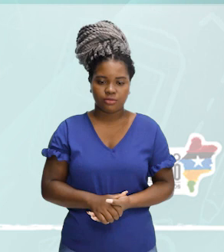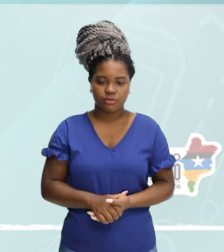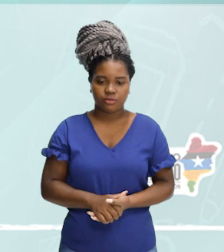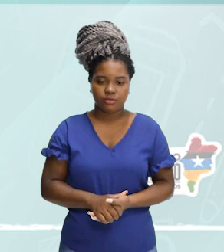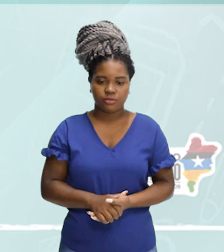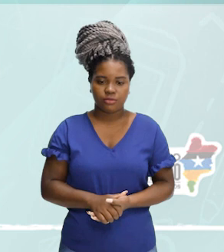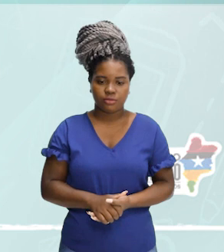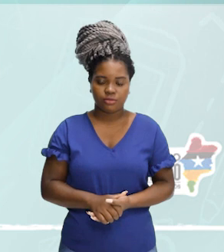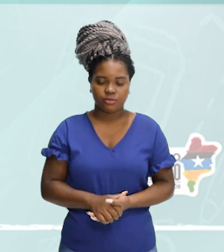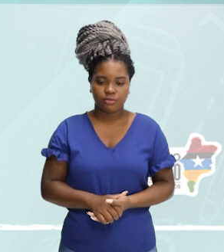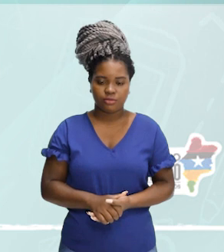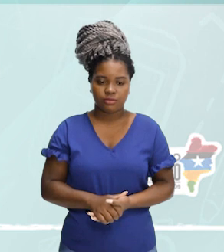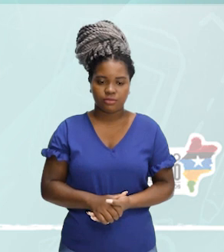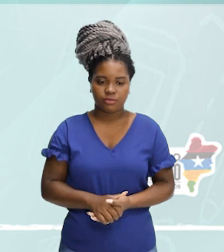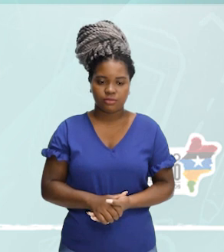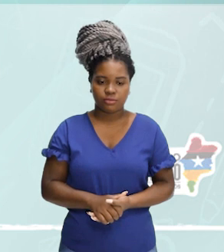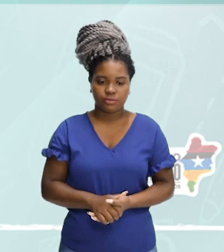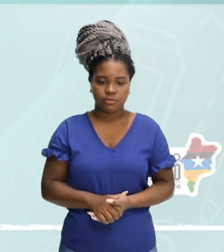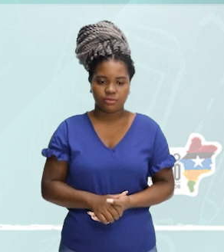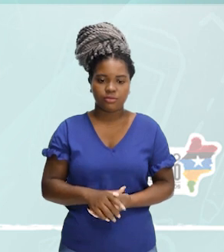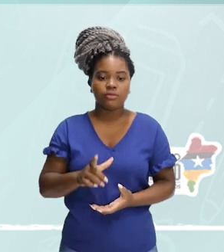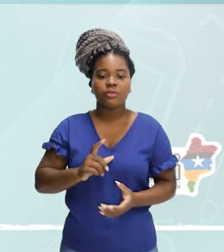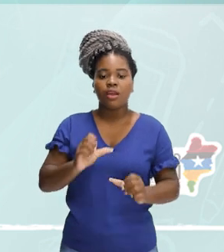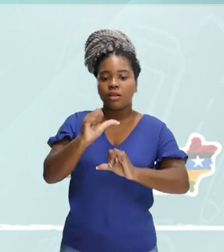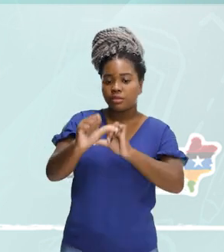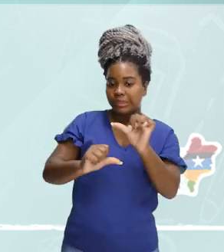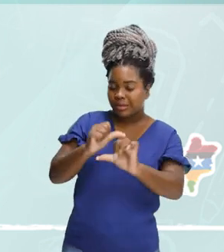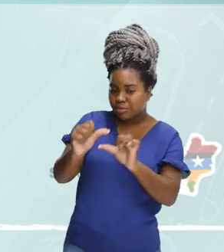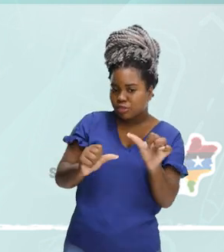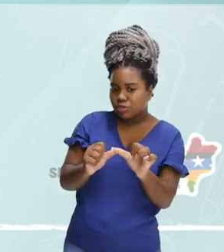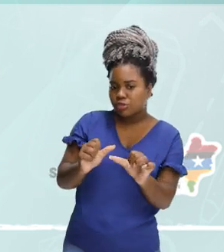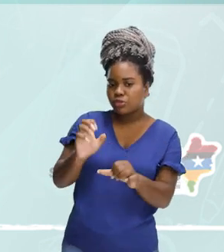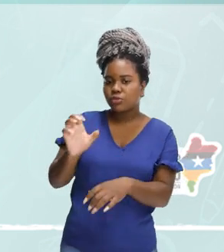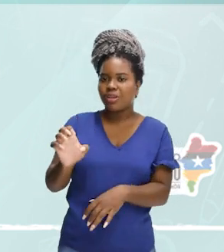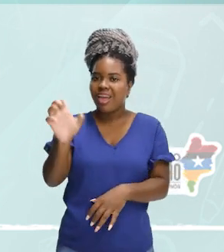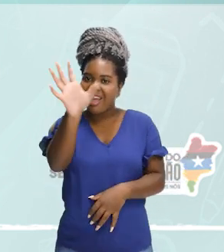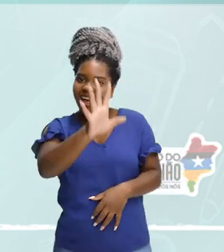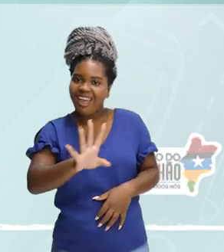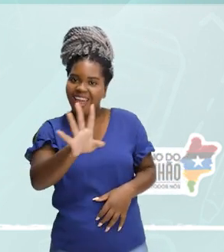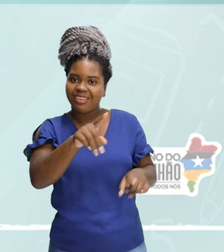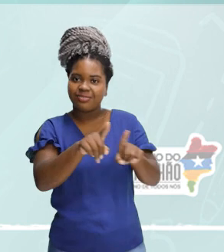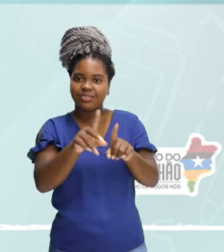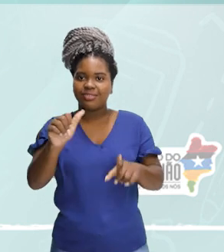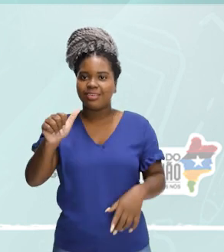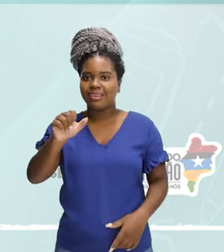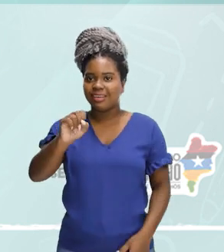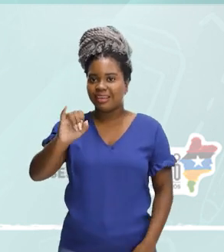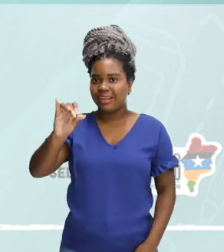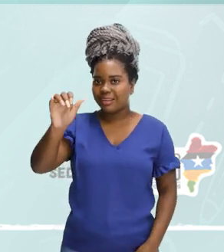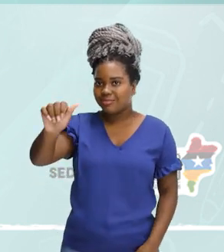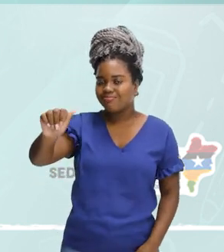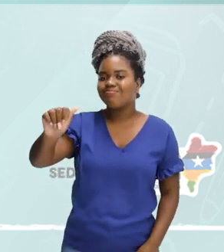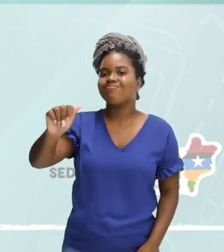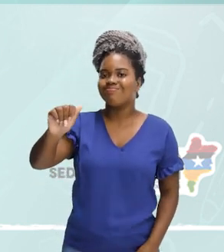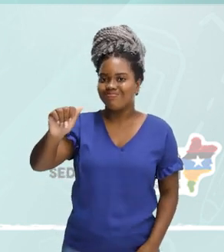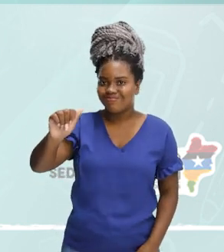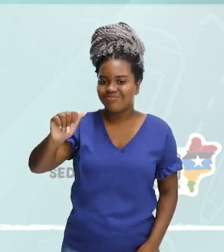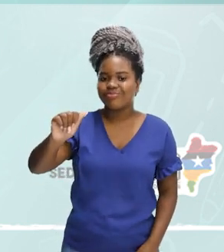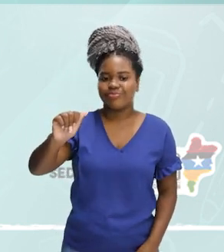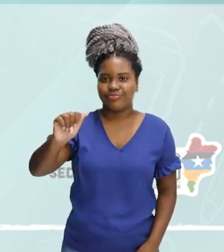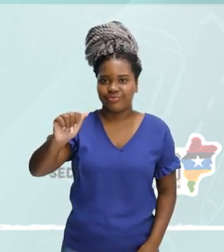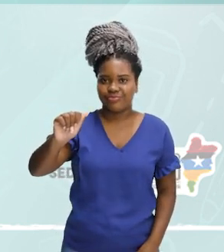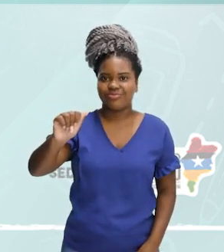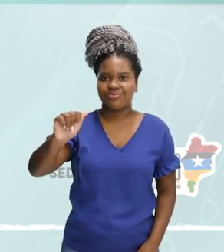Europa e Asia. Esta mistura se forma ao tomar a primeira sílaba de Europa e agregar a